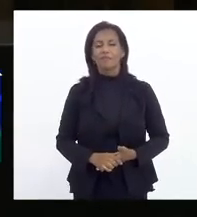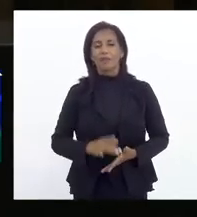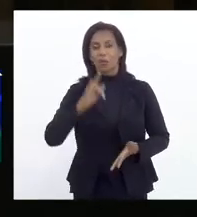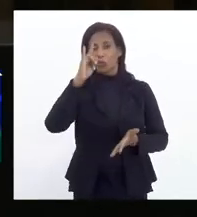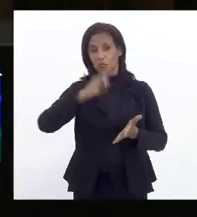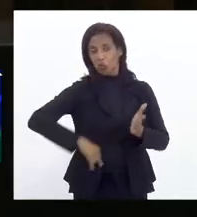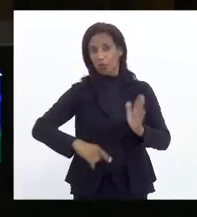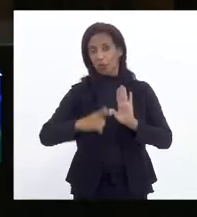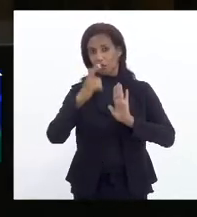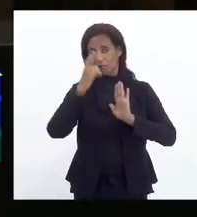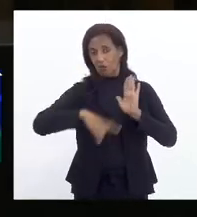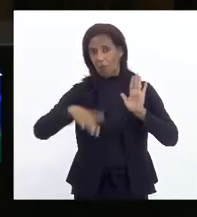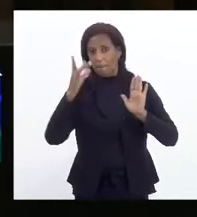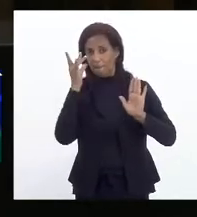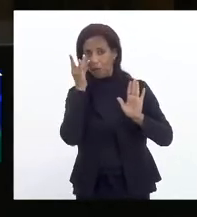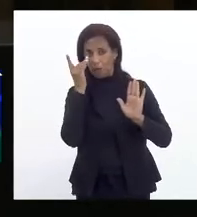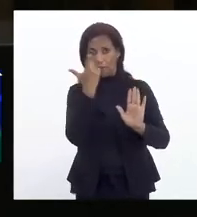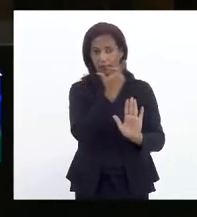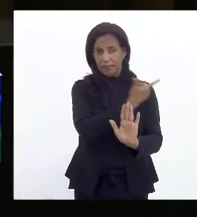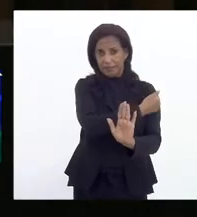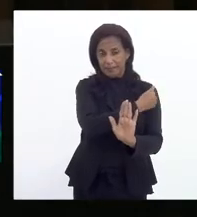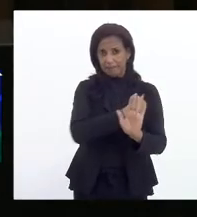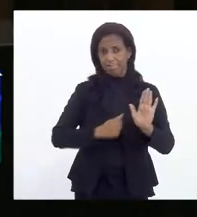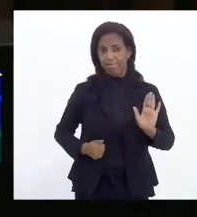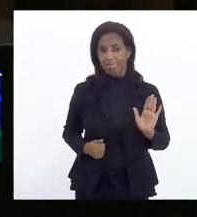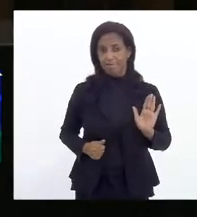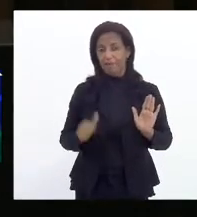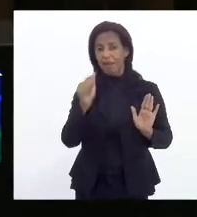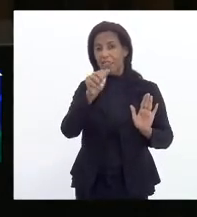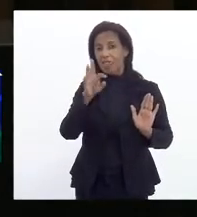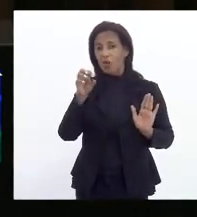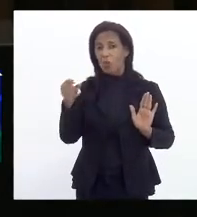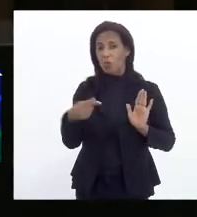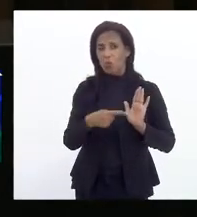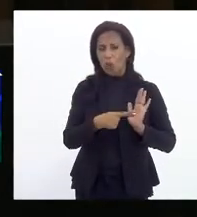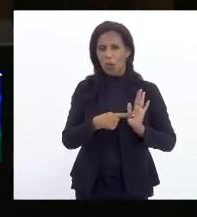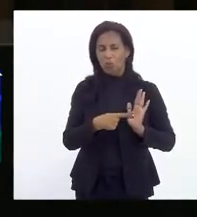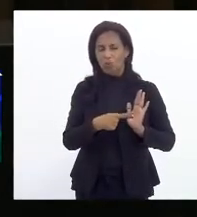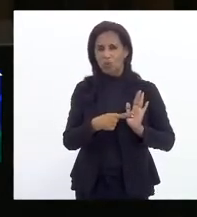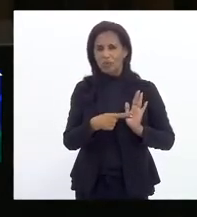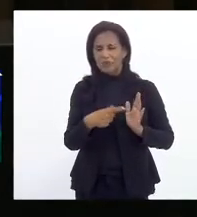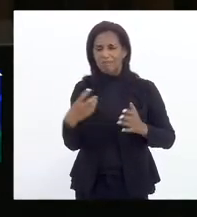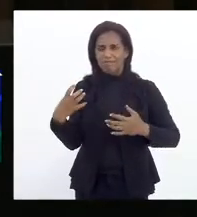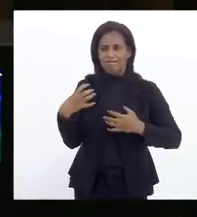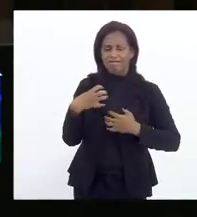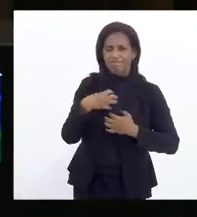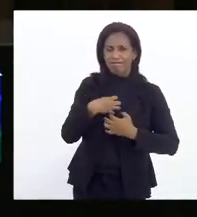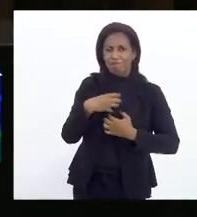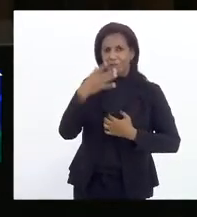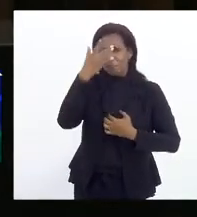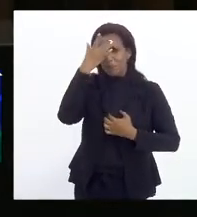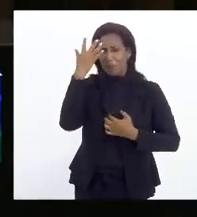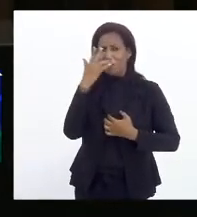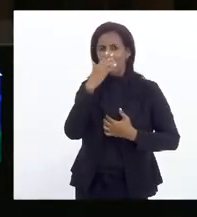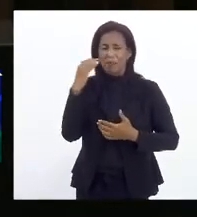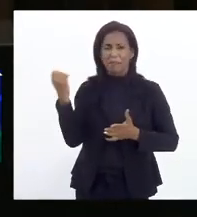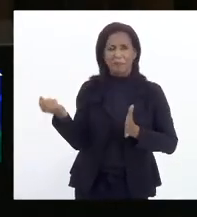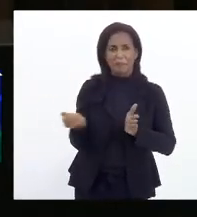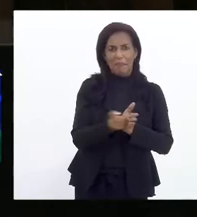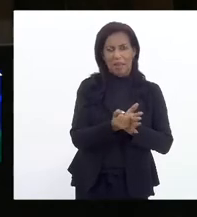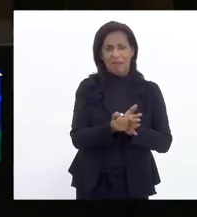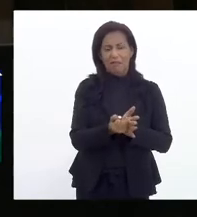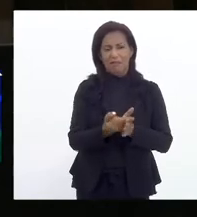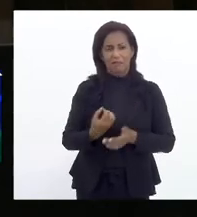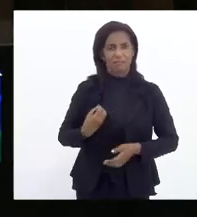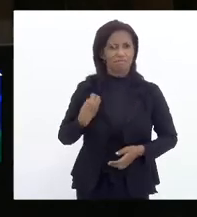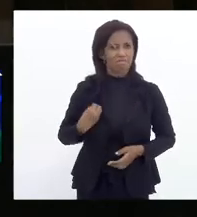vacinação é um ato que estigmatiza as pessoas, criando uma marca depreciativa